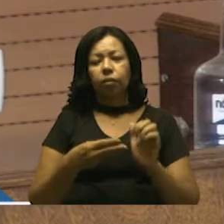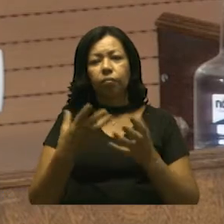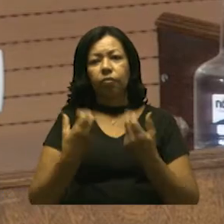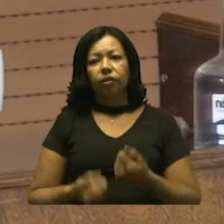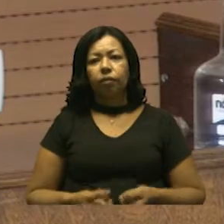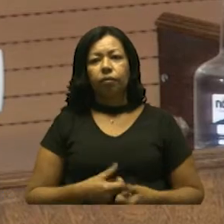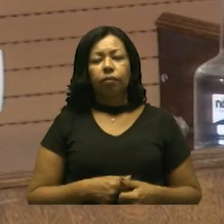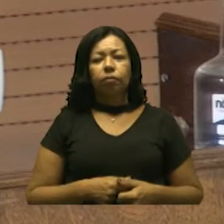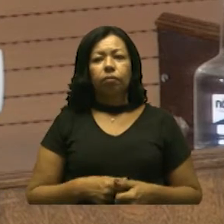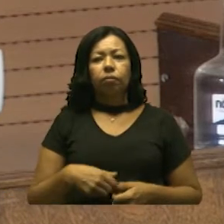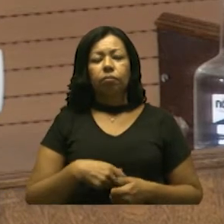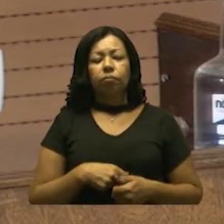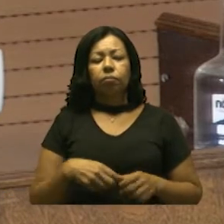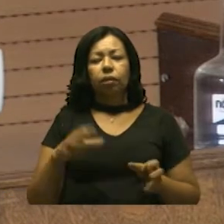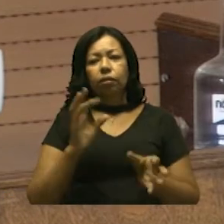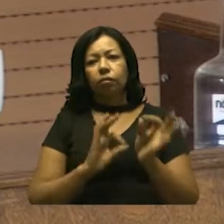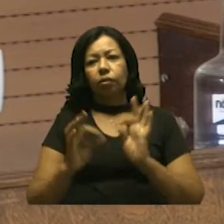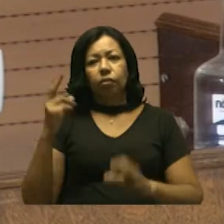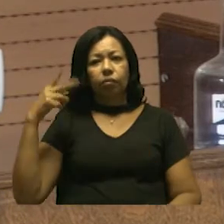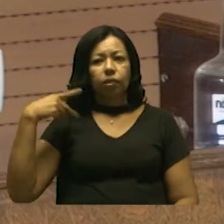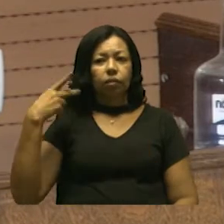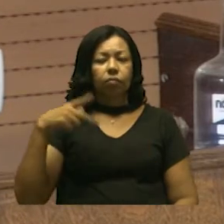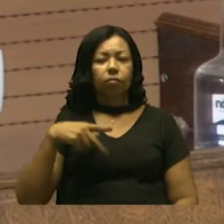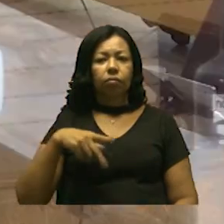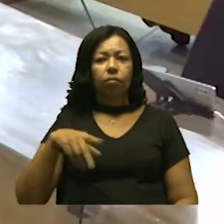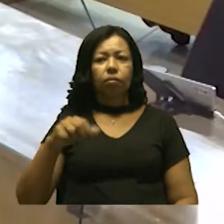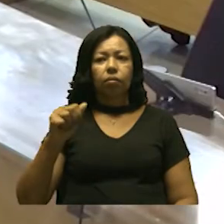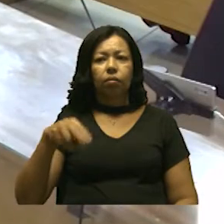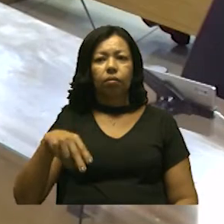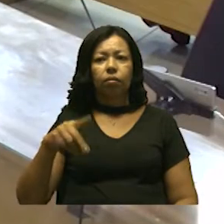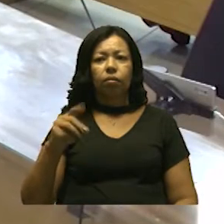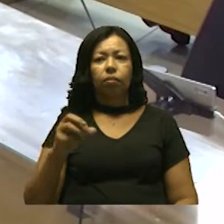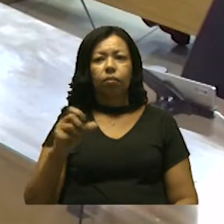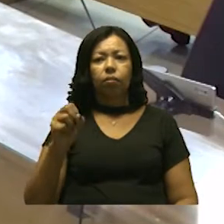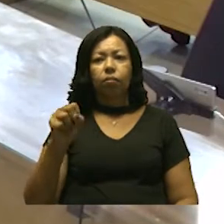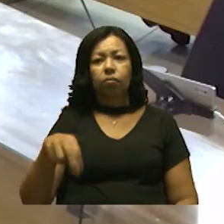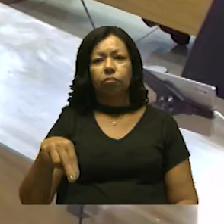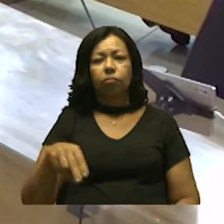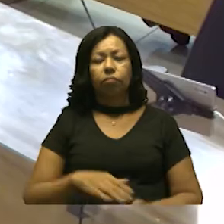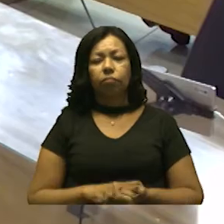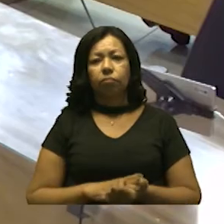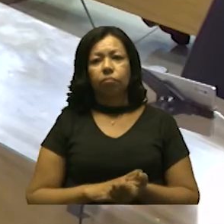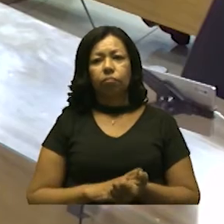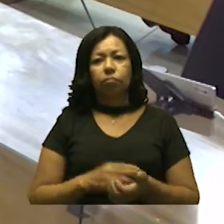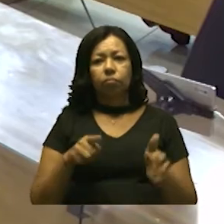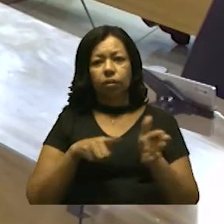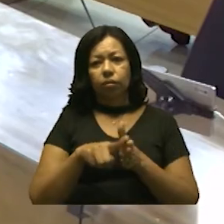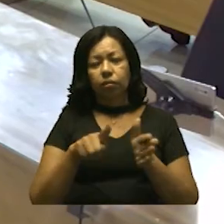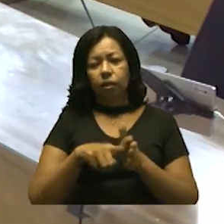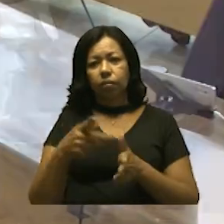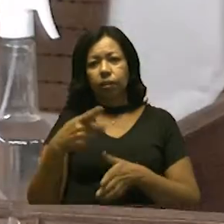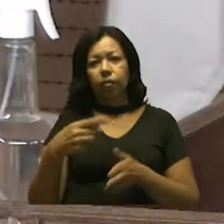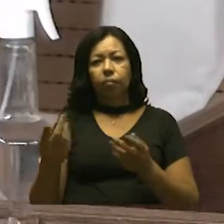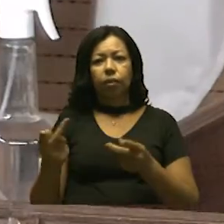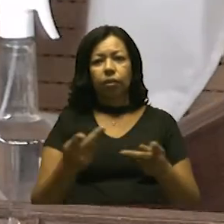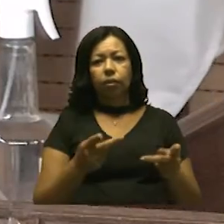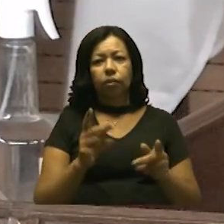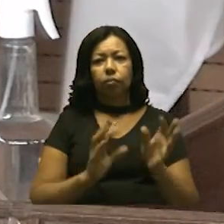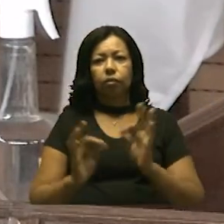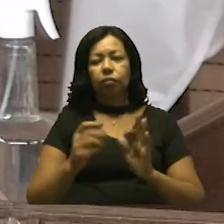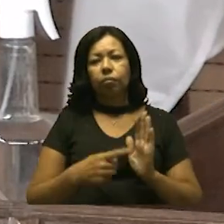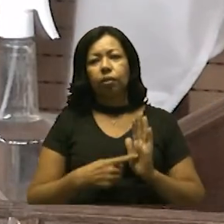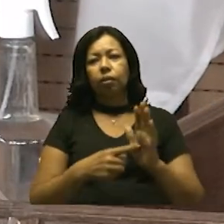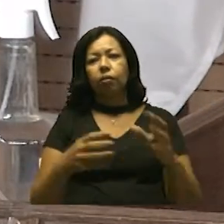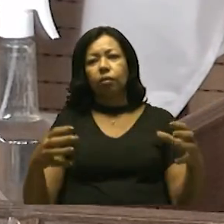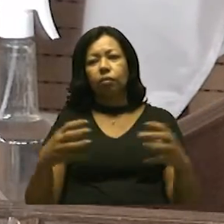aprovada. Questão de ordem, presidente. Questão de ordem, vereador Anderson Delana. Gostaria que vossa excelência consultasse o plenário para que o presente projeto fosse